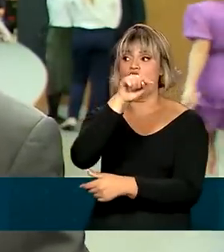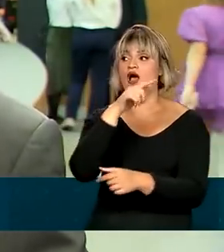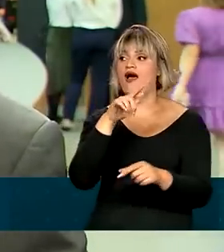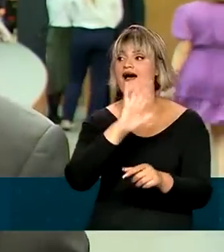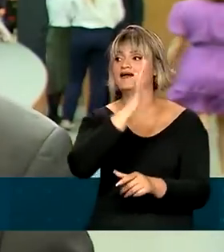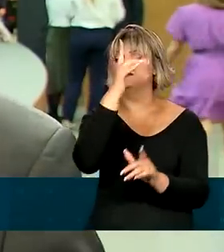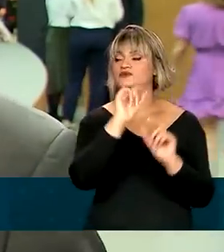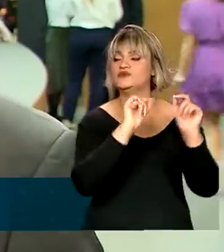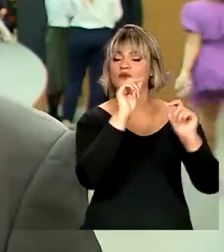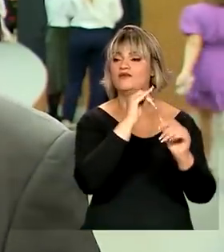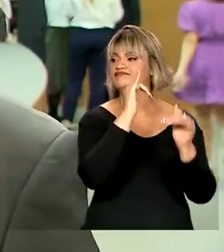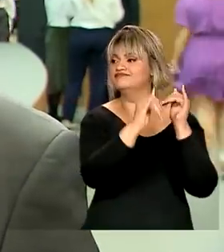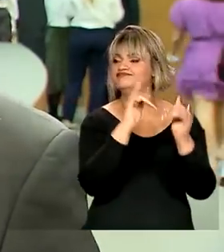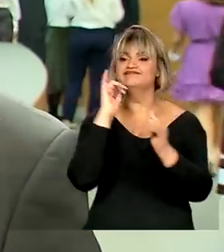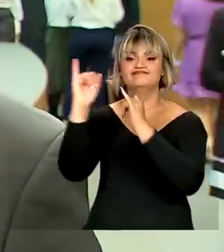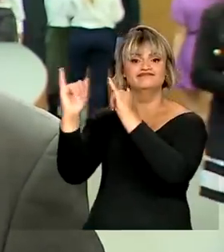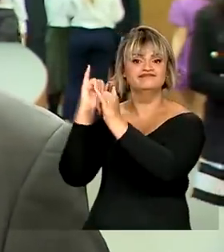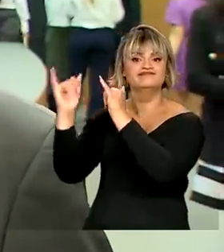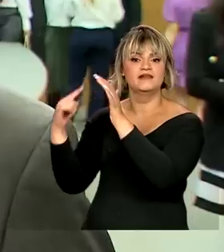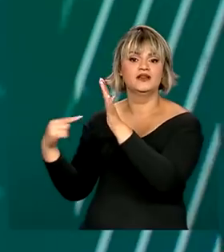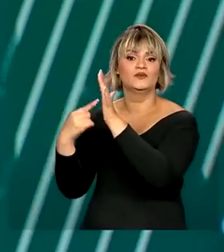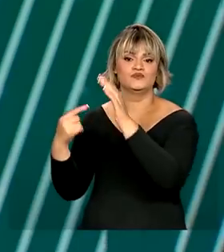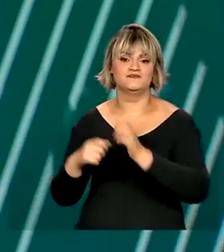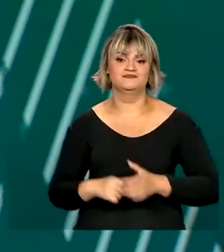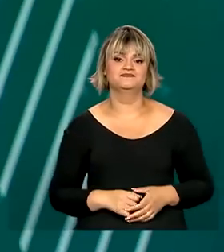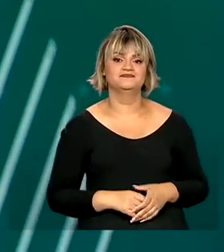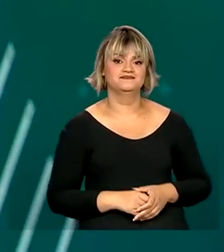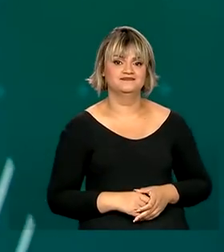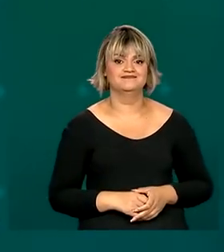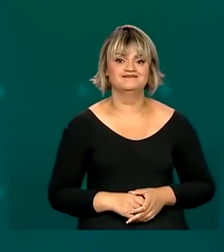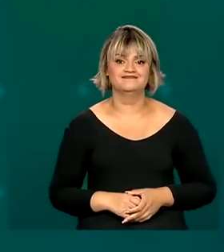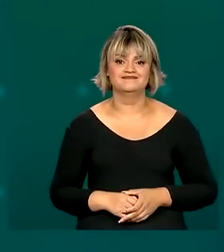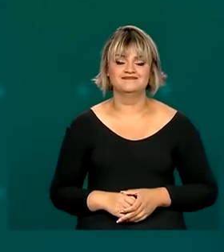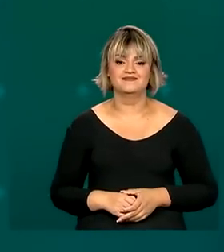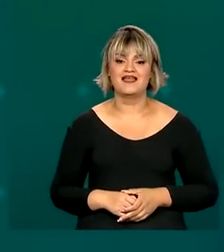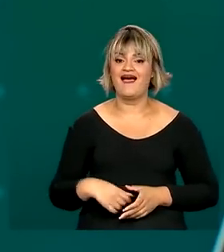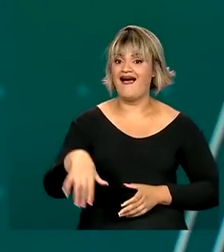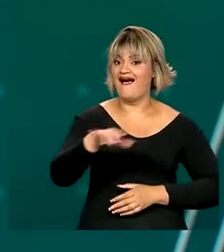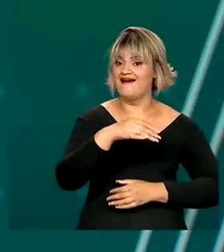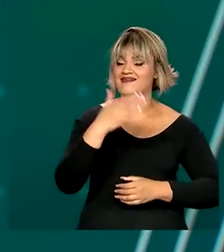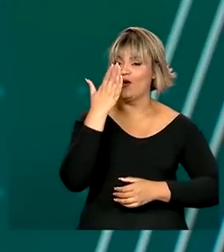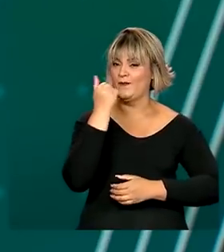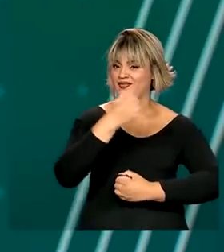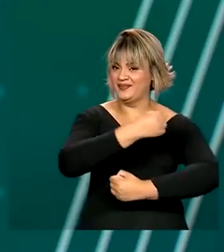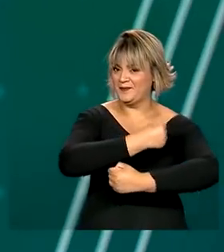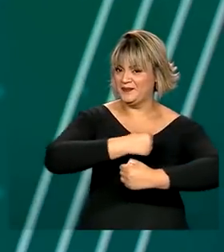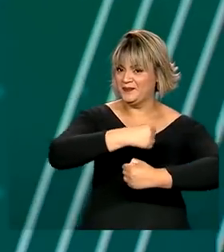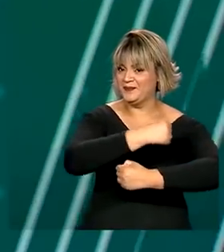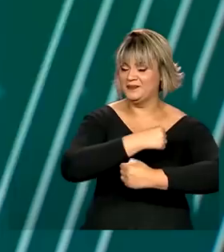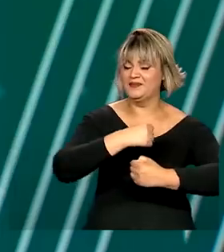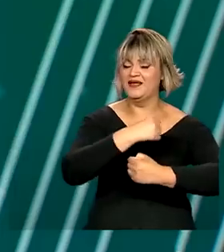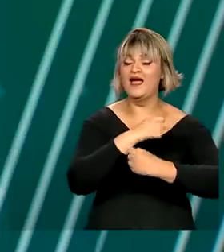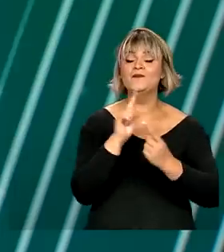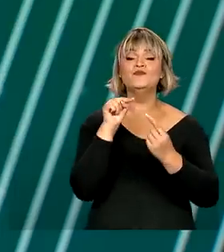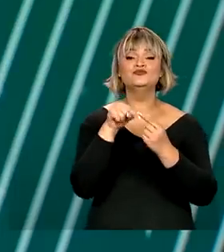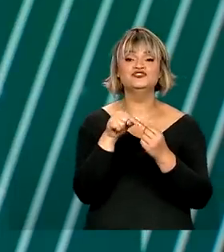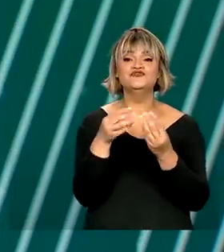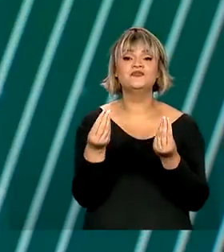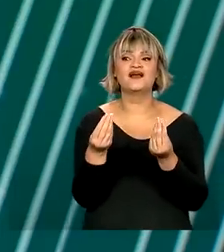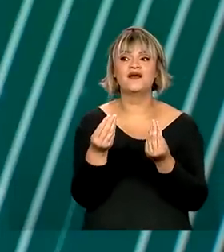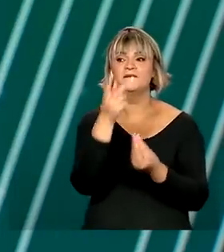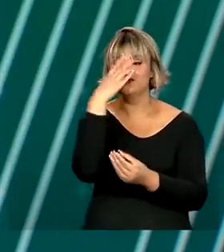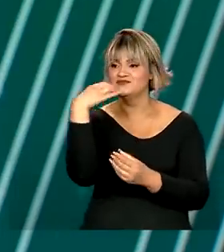dessas eventuais violações. A gastronomia é o terceiro principal motivo da